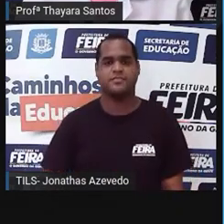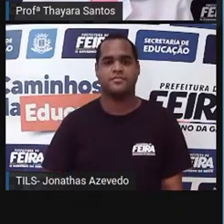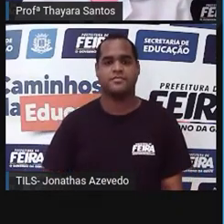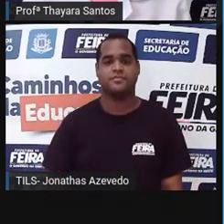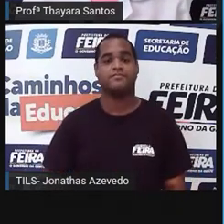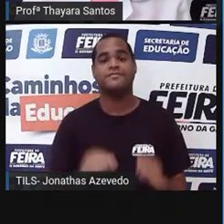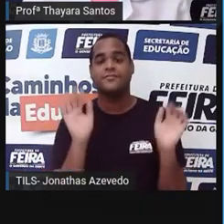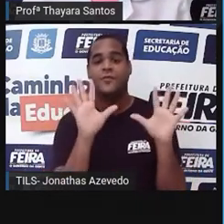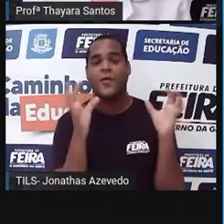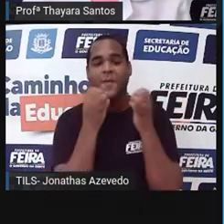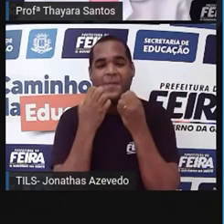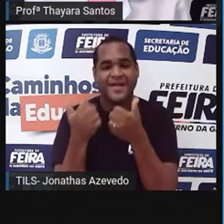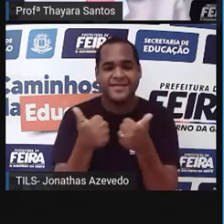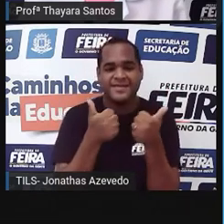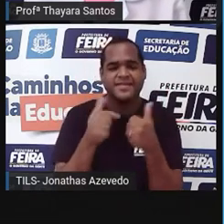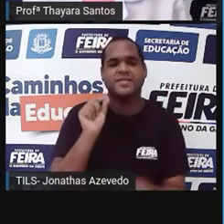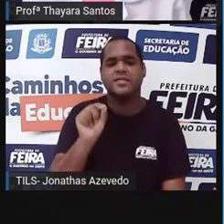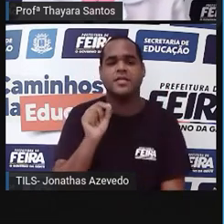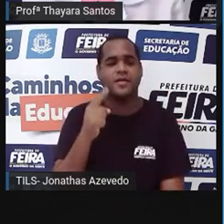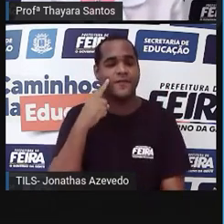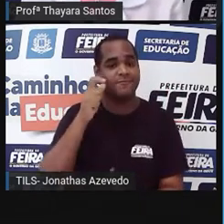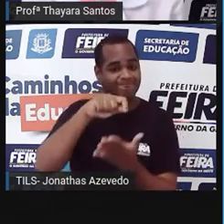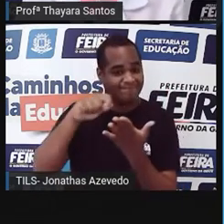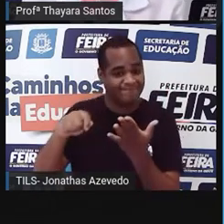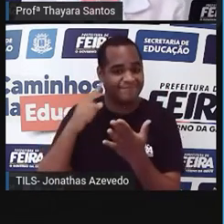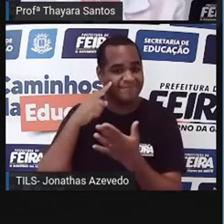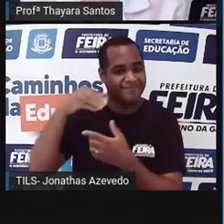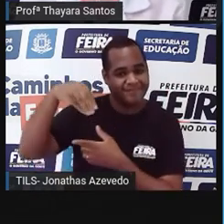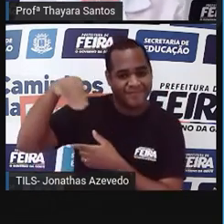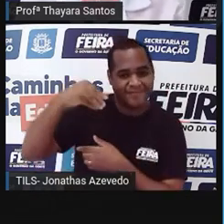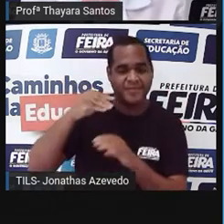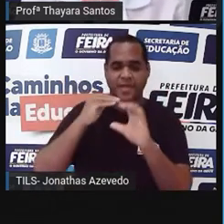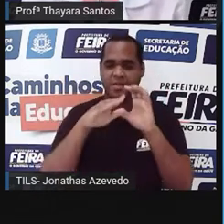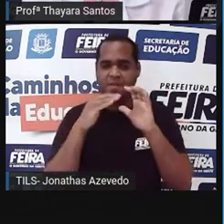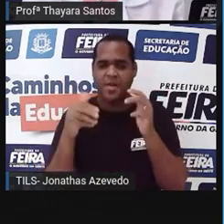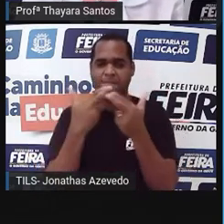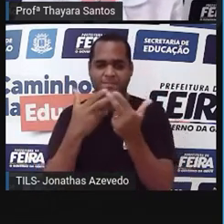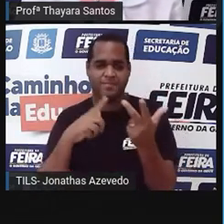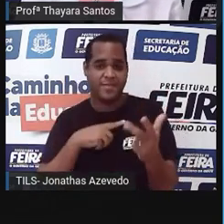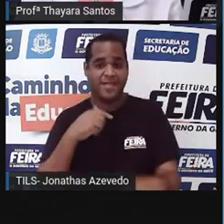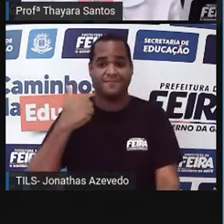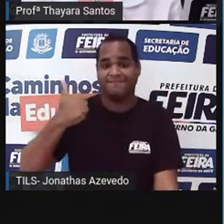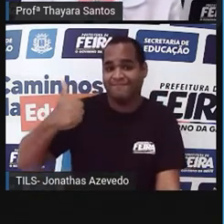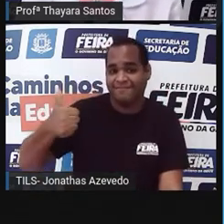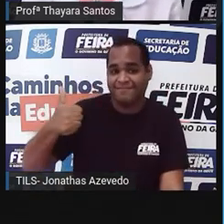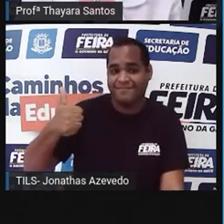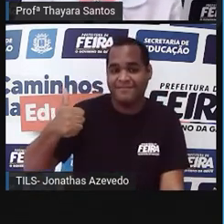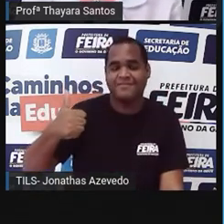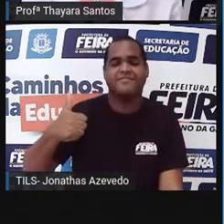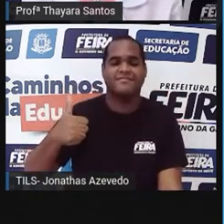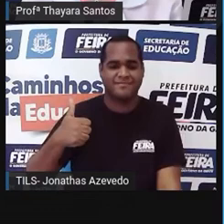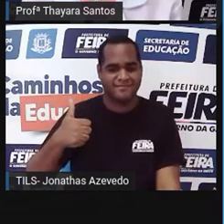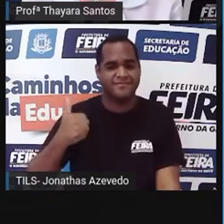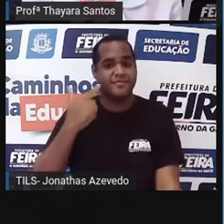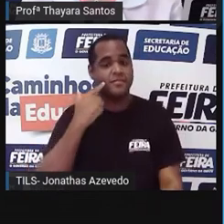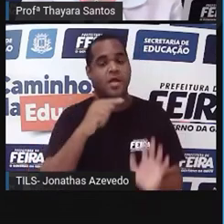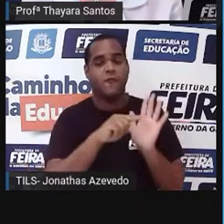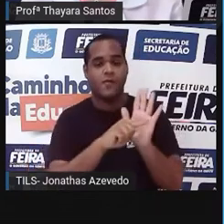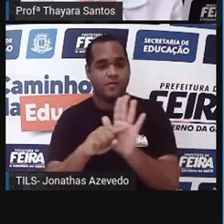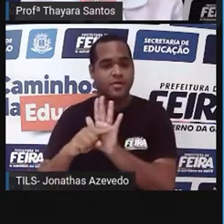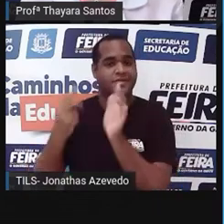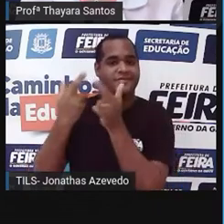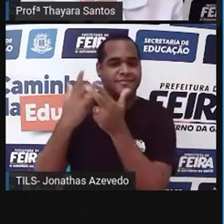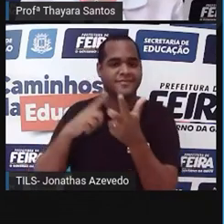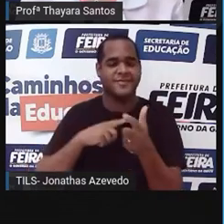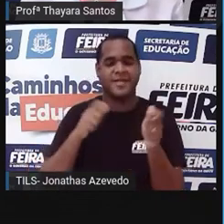Opa, e aí? Que tal se inscrever no canal, compartilhar com a galera e dar um joinha nesse vídeo? Vai ajudar bastante